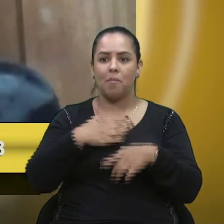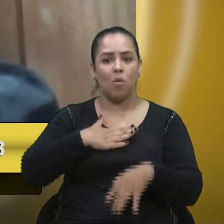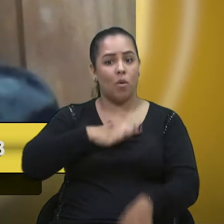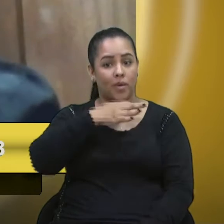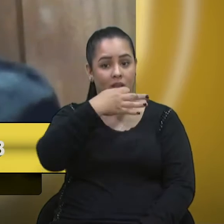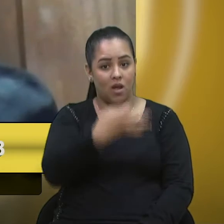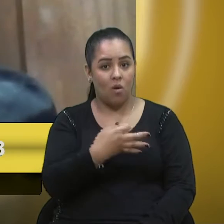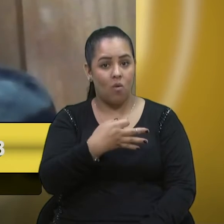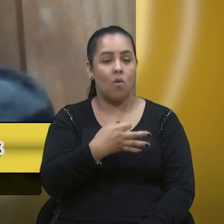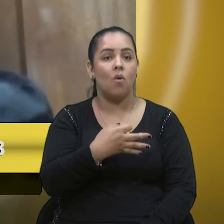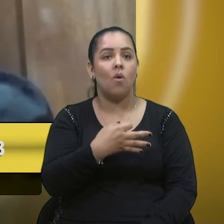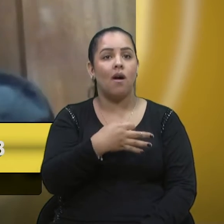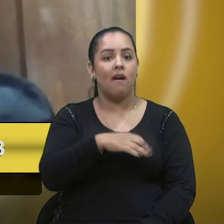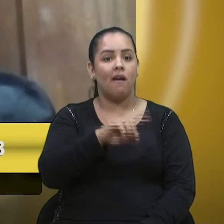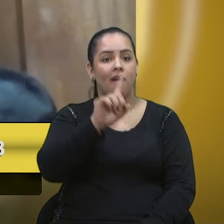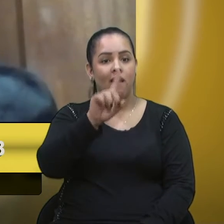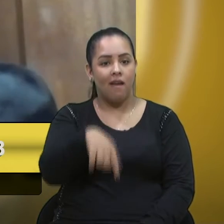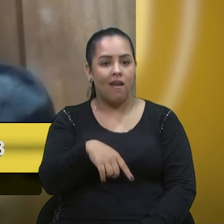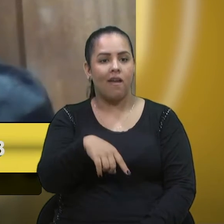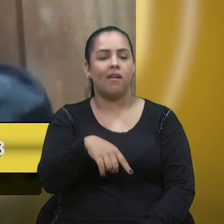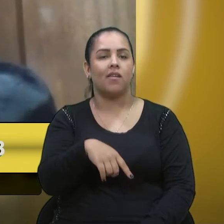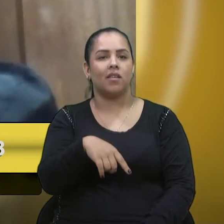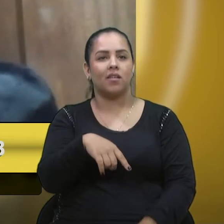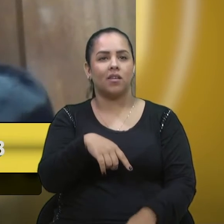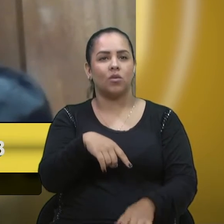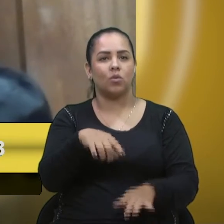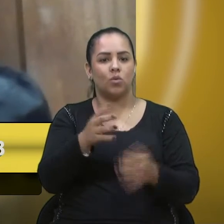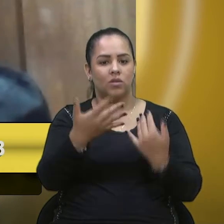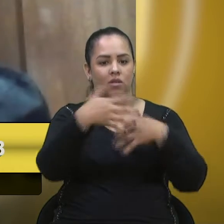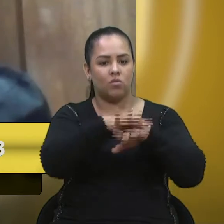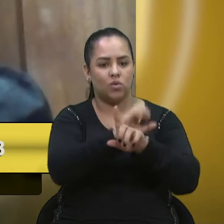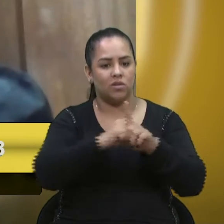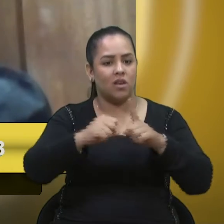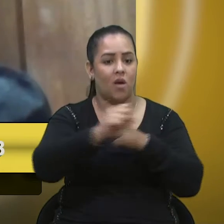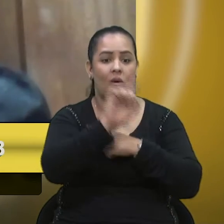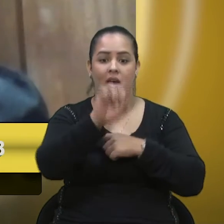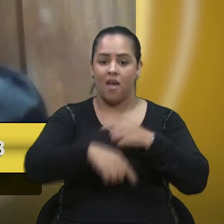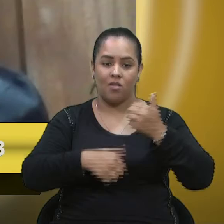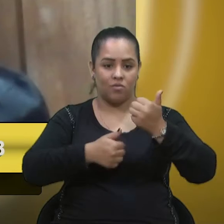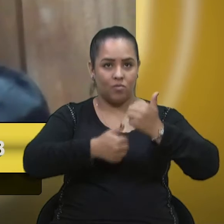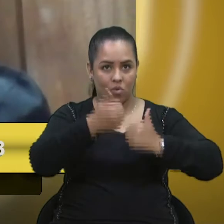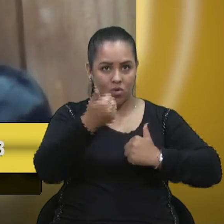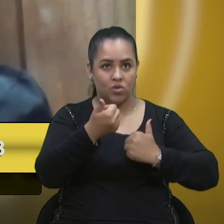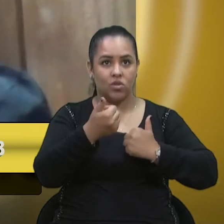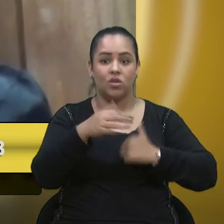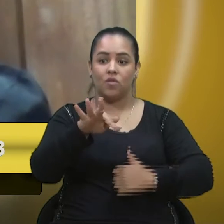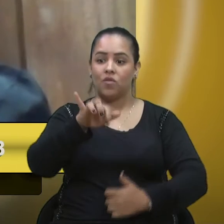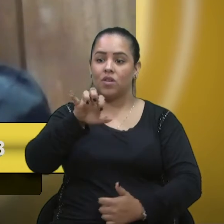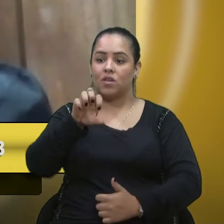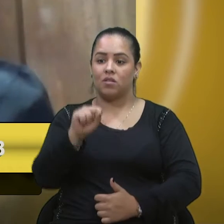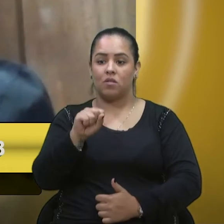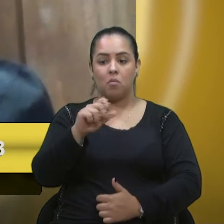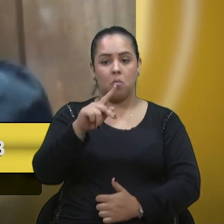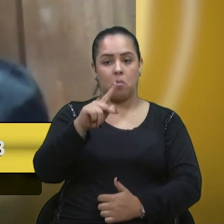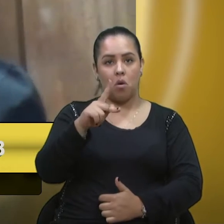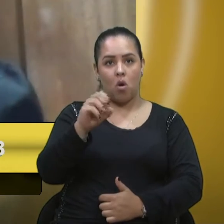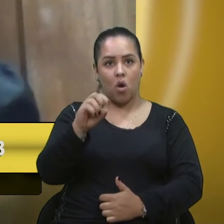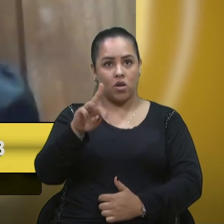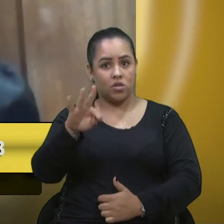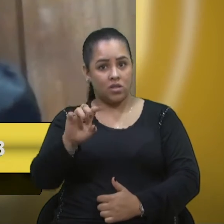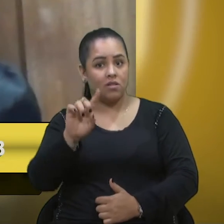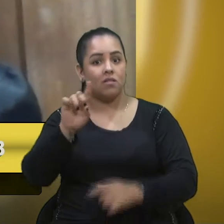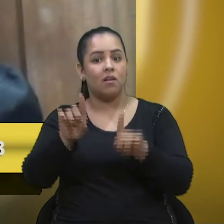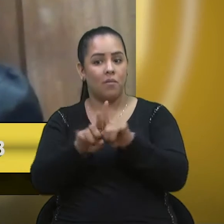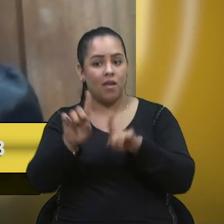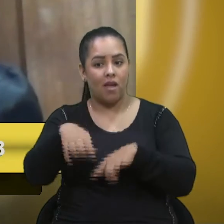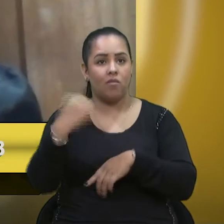Fiesporte também tem essa função. E outra situação que nós podemos lutar, vereador Cadori, é pelo aumento do orçamento do esporte